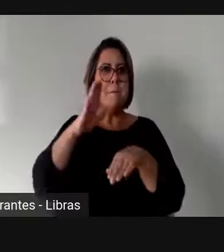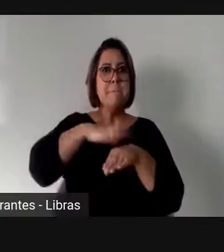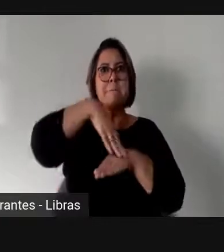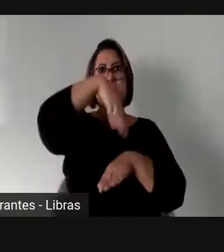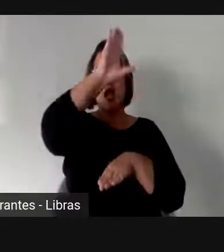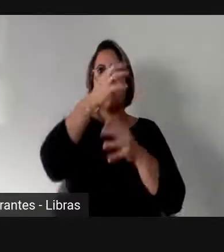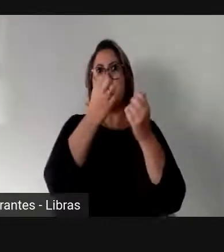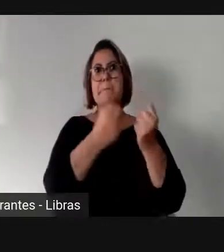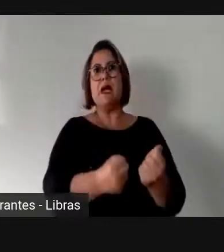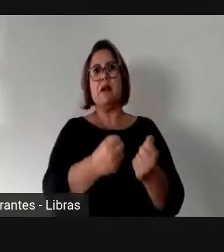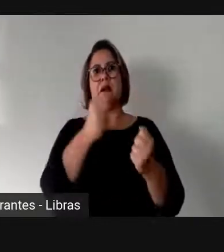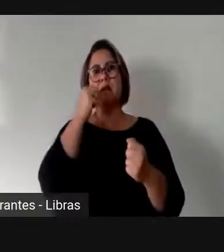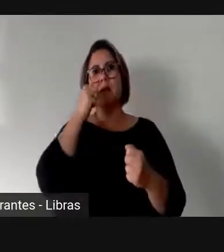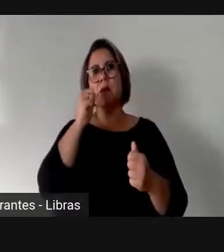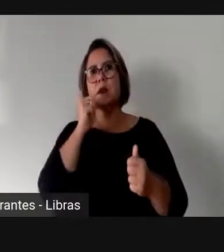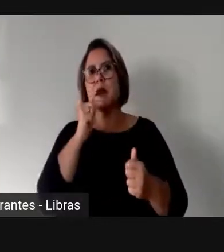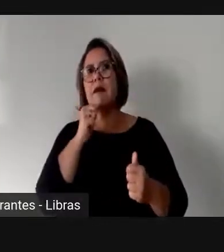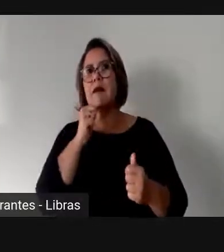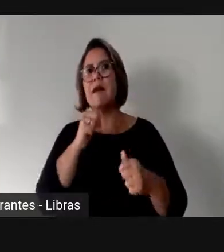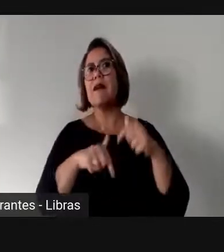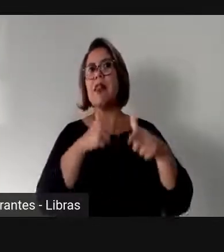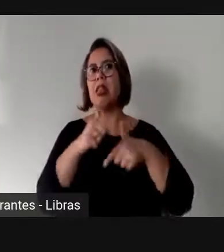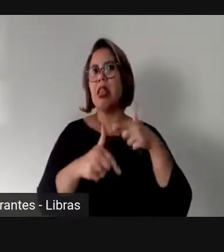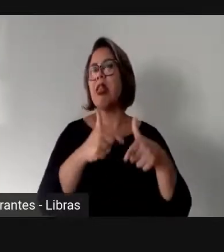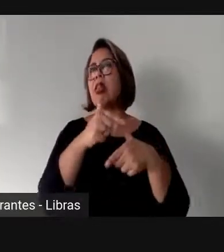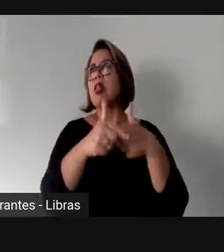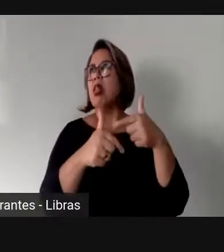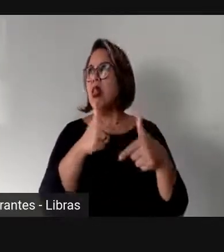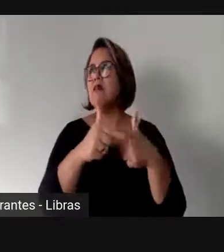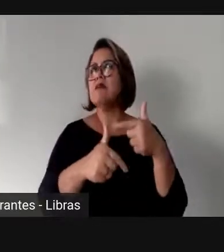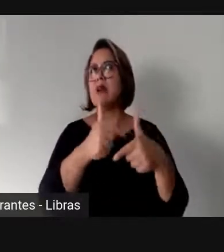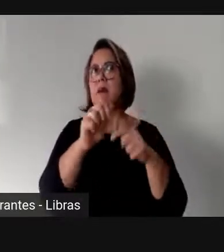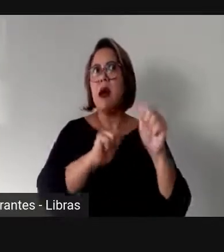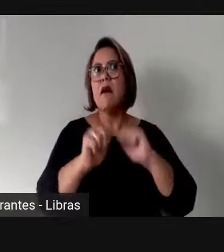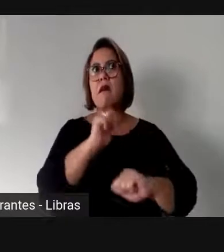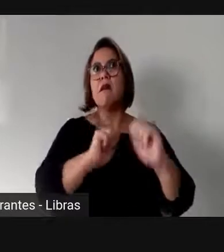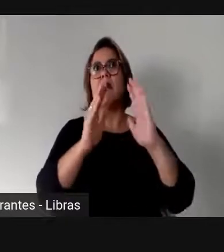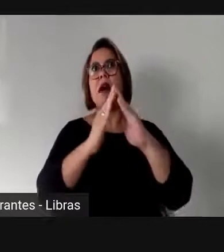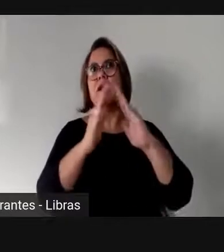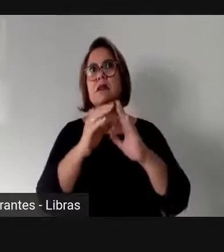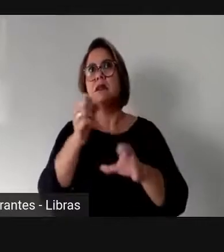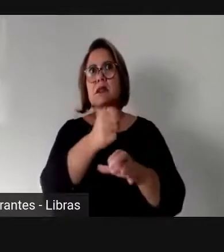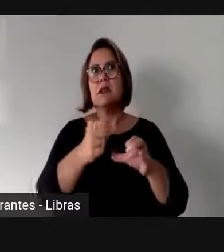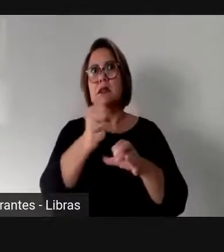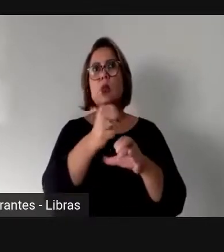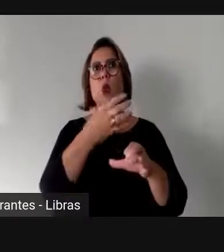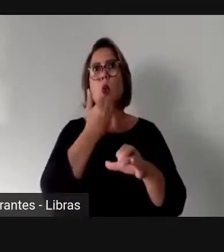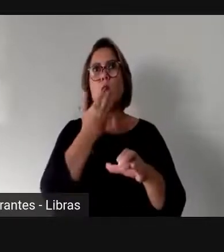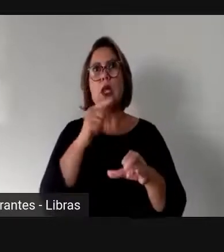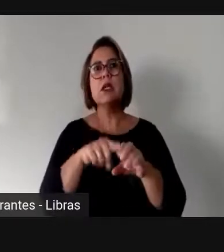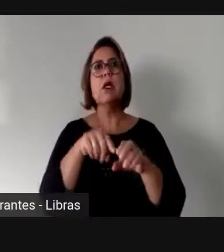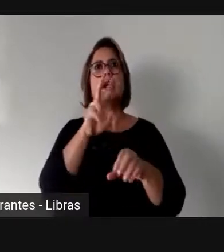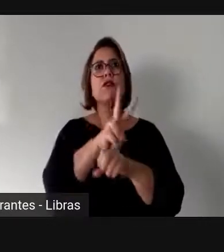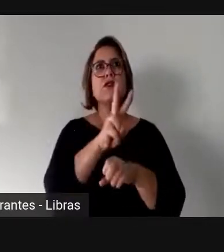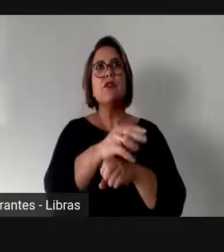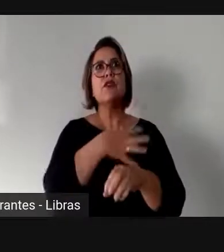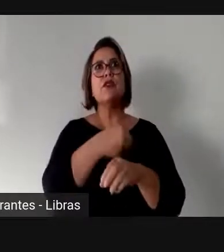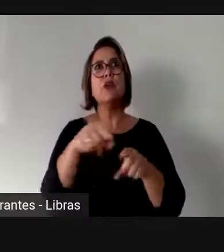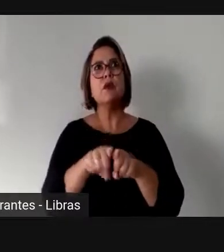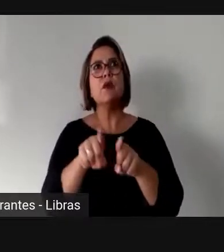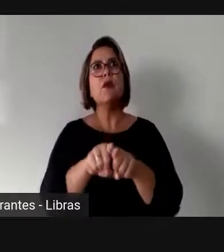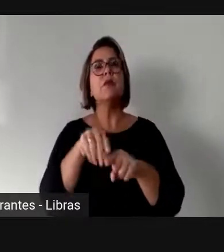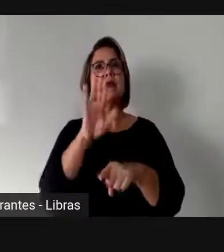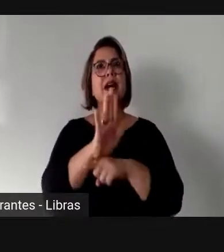E esse acúmulo de atividade na mão das mulheres vão impedi-las de ir para o jogo, que é o jogo político, vão